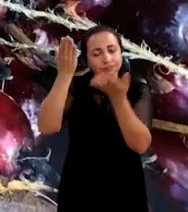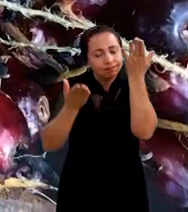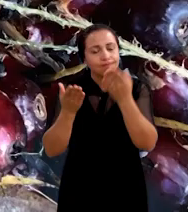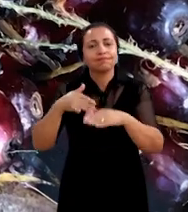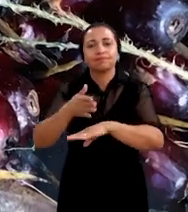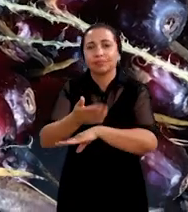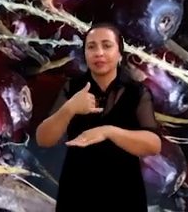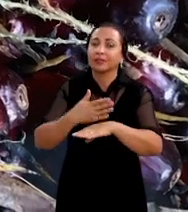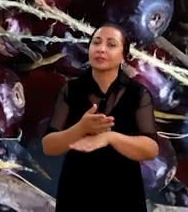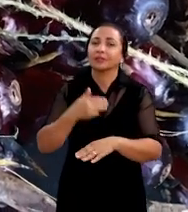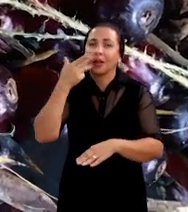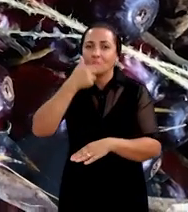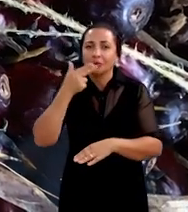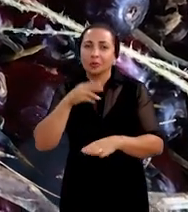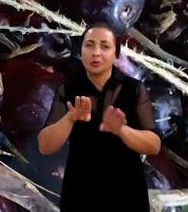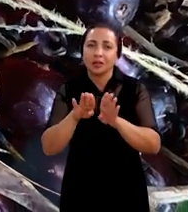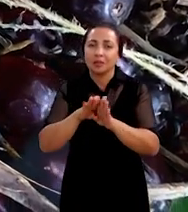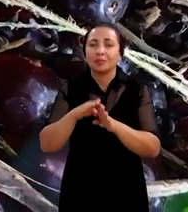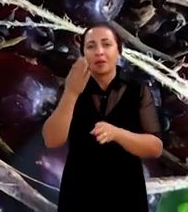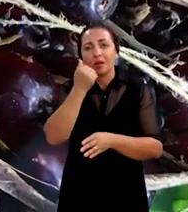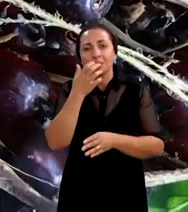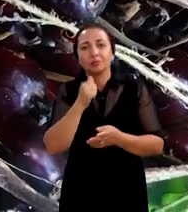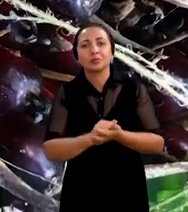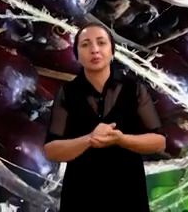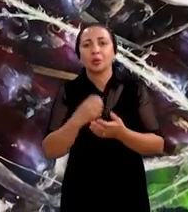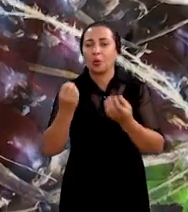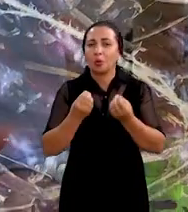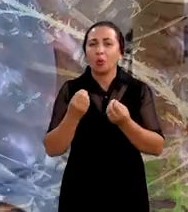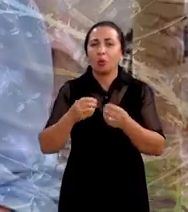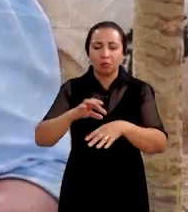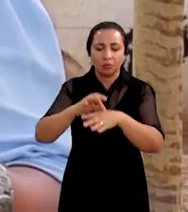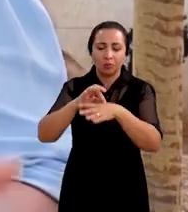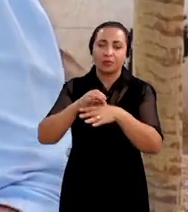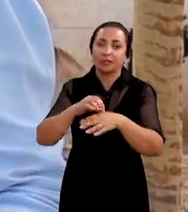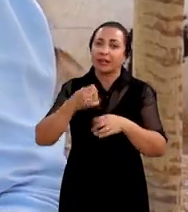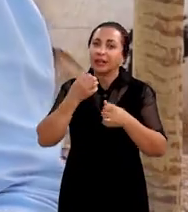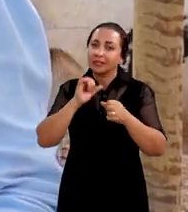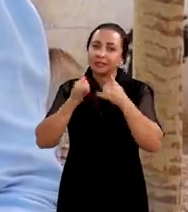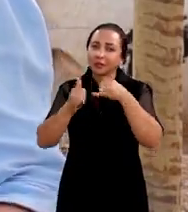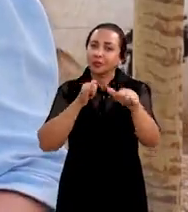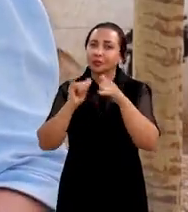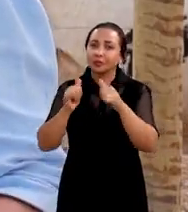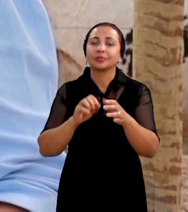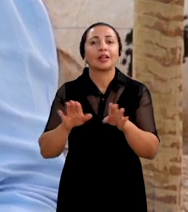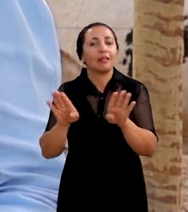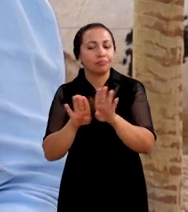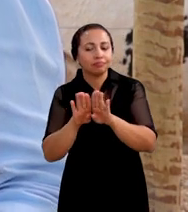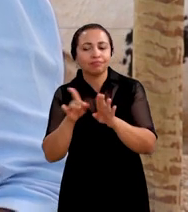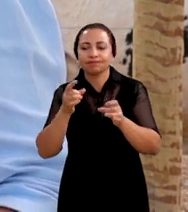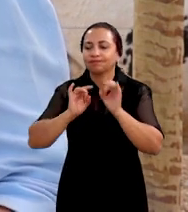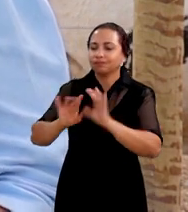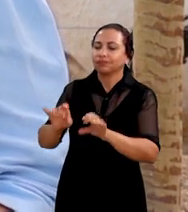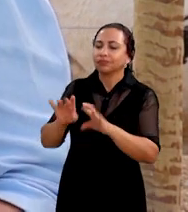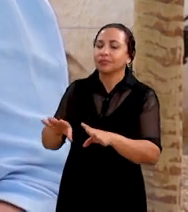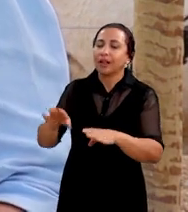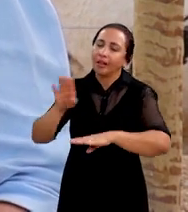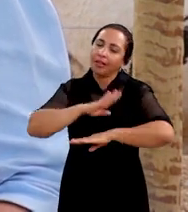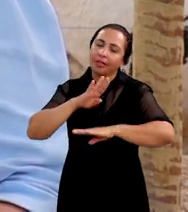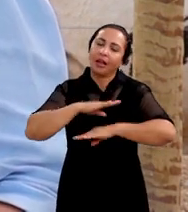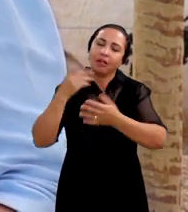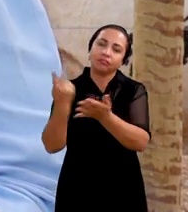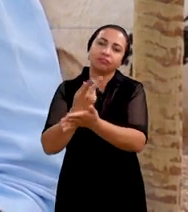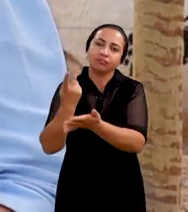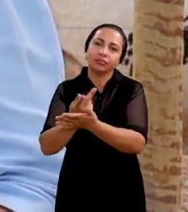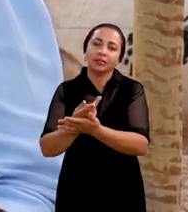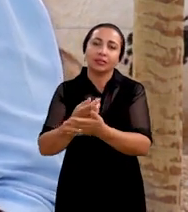viável nutricionalmente falando a composição da dieta com um monte de proteína de energia e de maneira que não sejam descartados